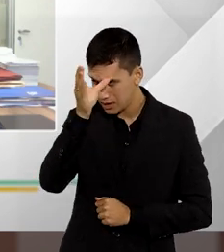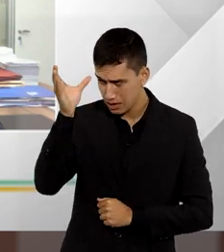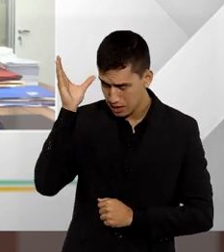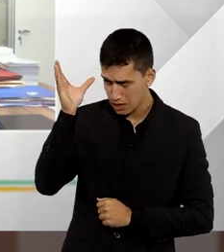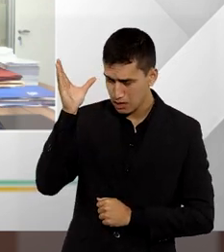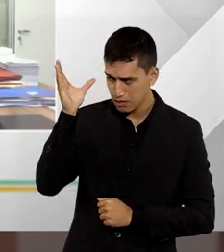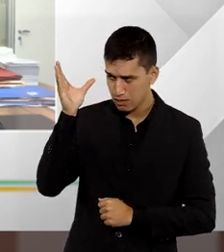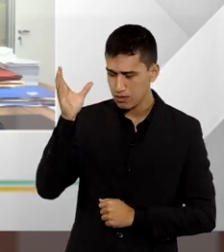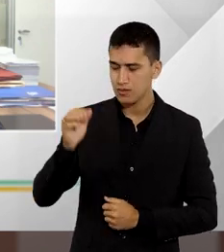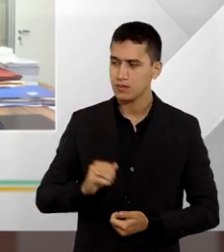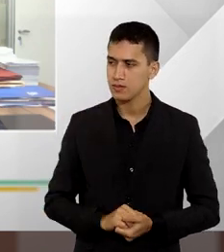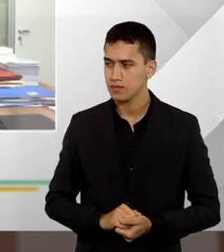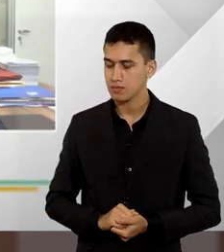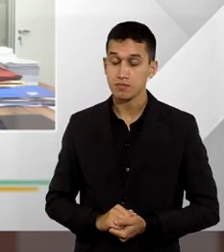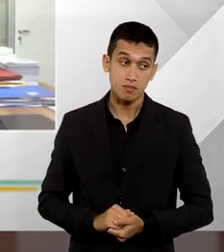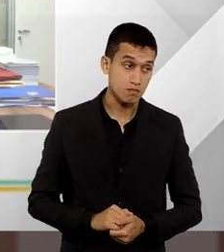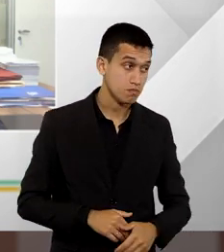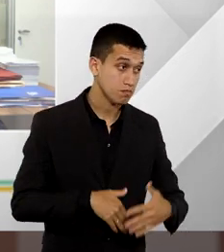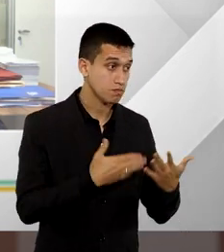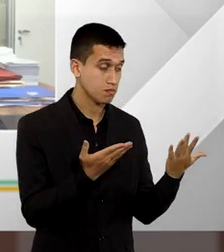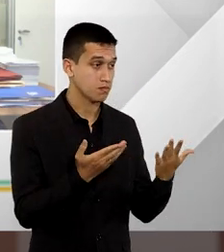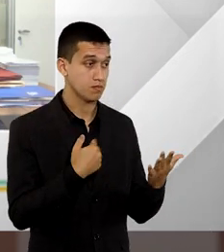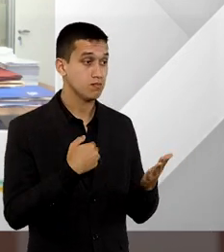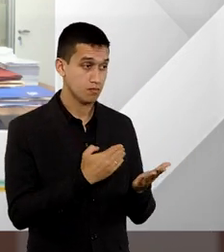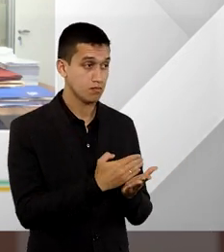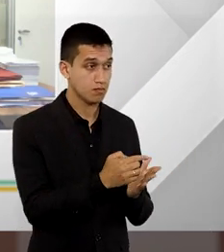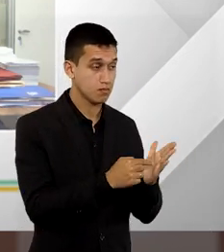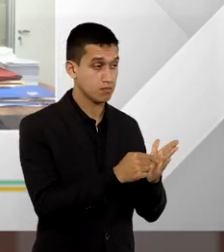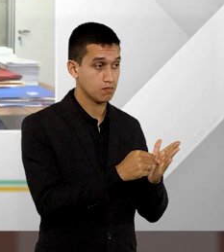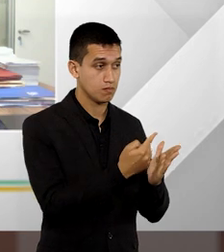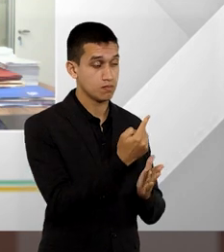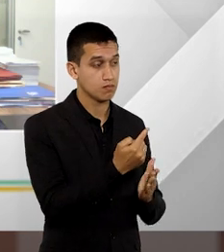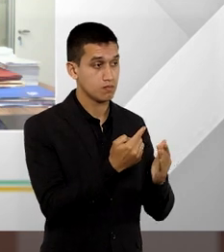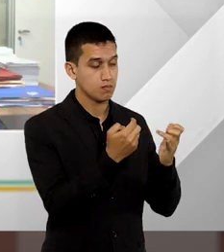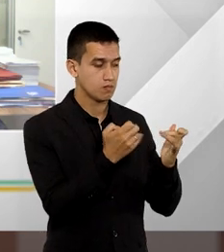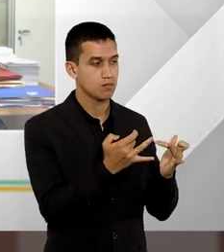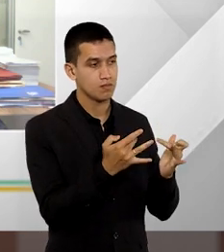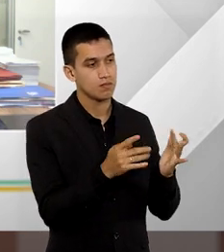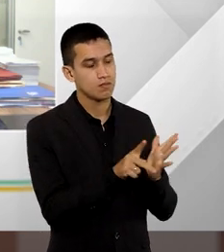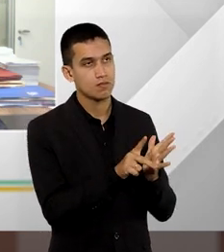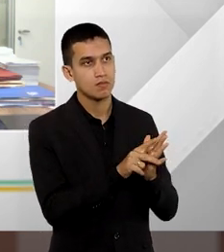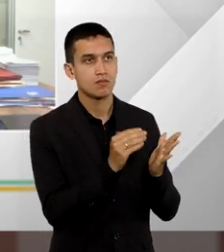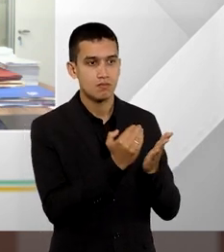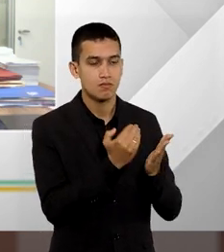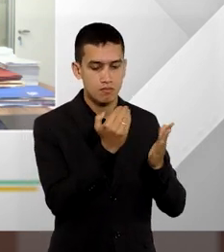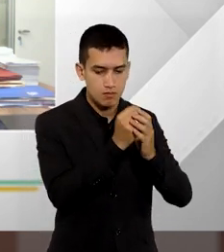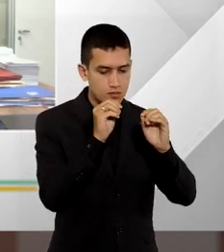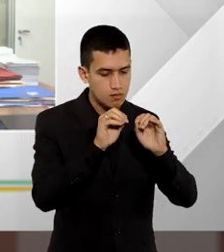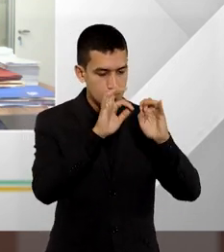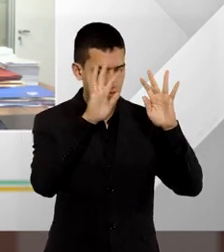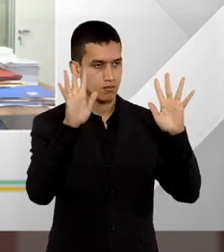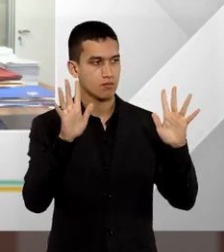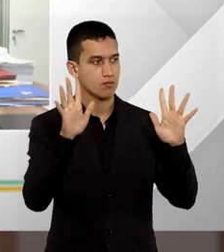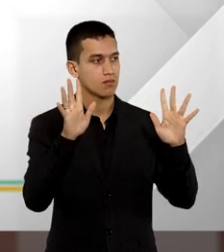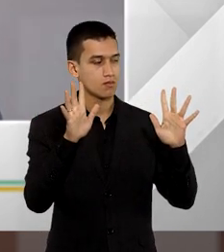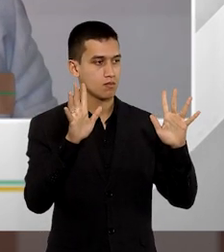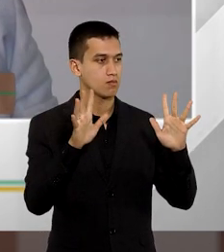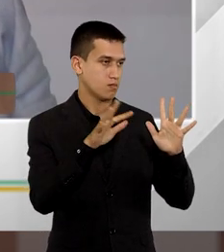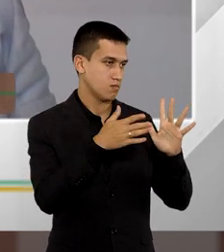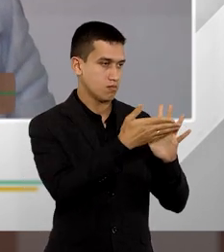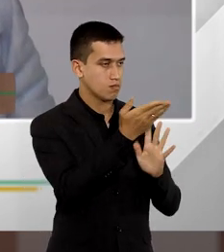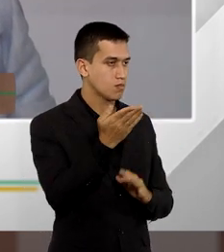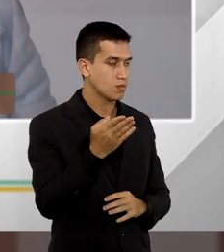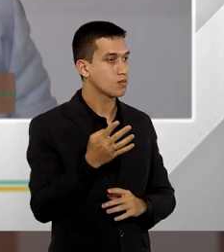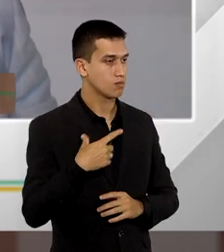chamado patrono da causa? Bem, Fátima, eu vou primeiramente, para ser mais claro e esclarecedor para